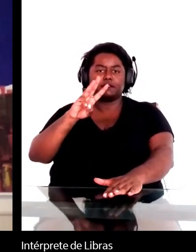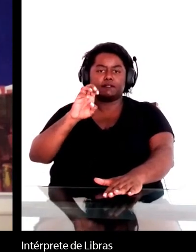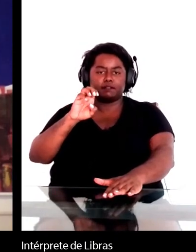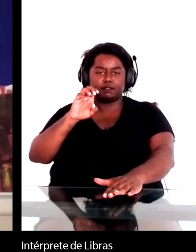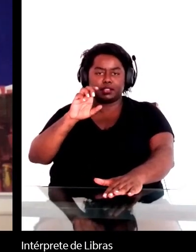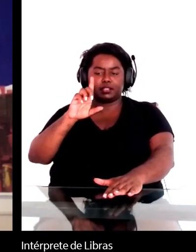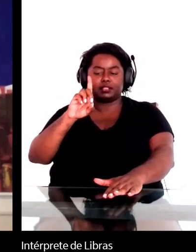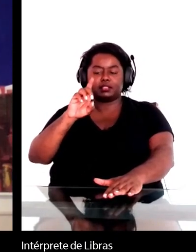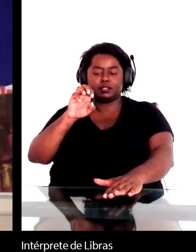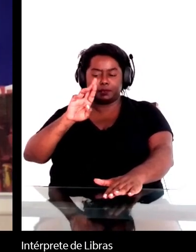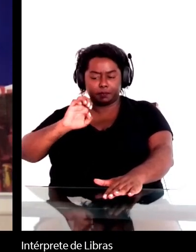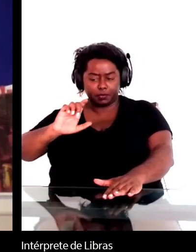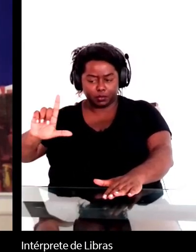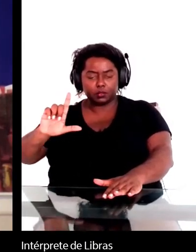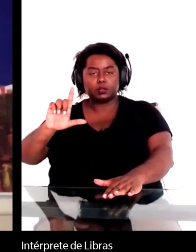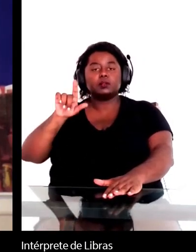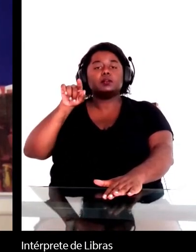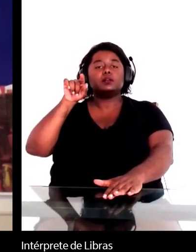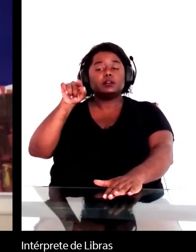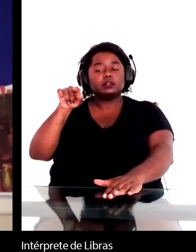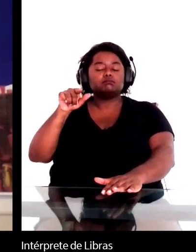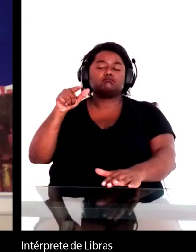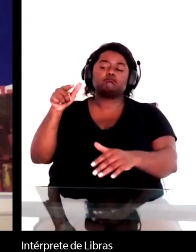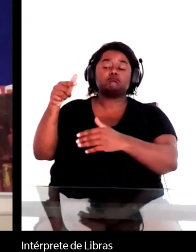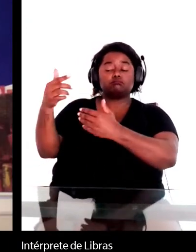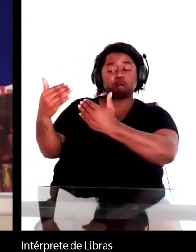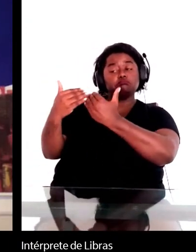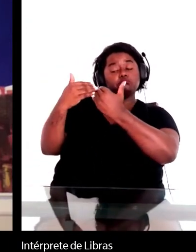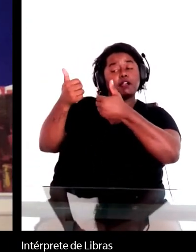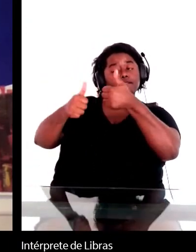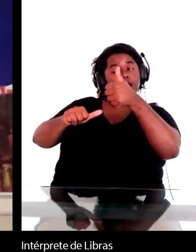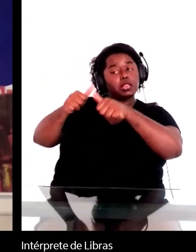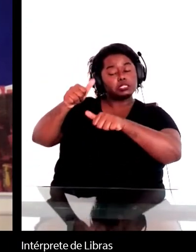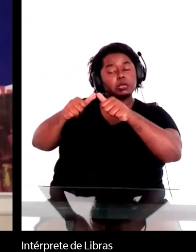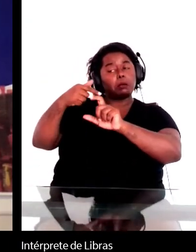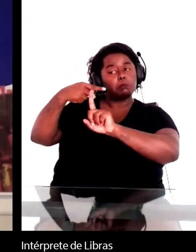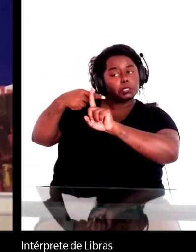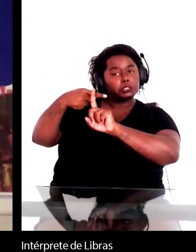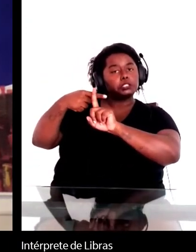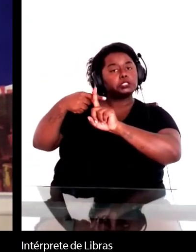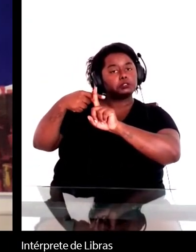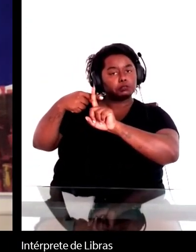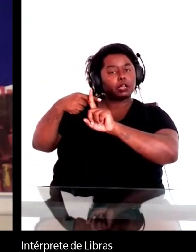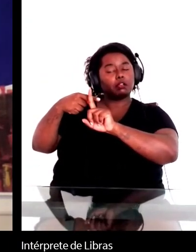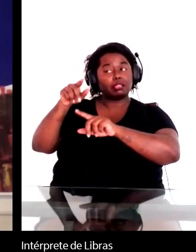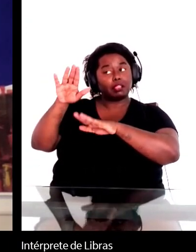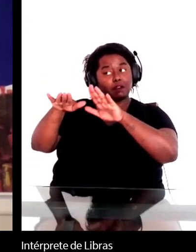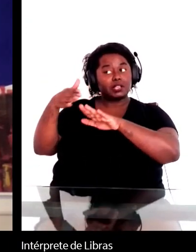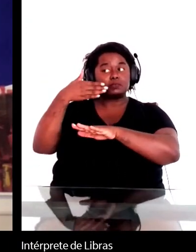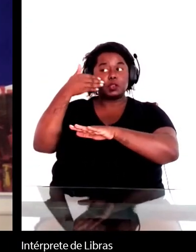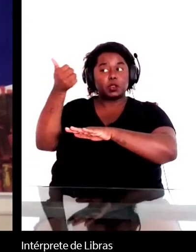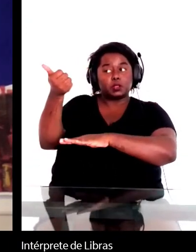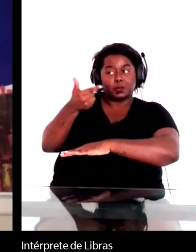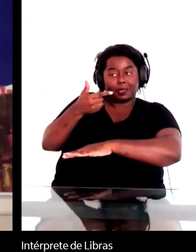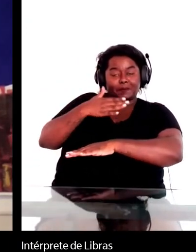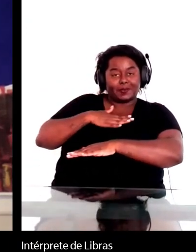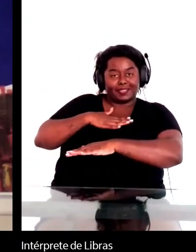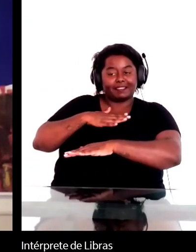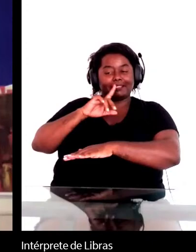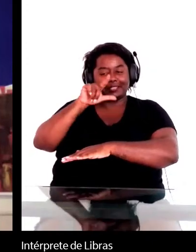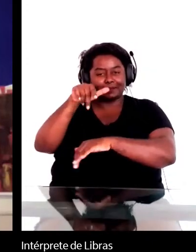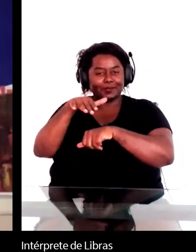avaliação muito positiva, muito otimista, talvez mais do que a minha, que depois vamos conversar.